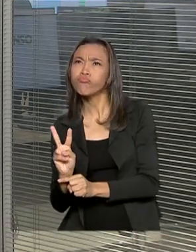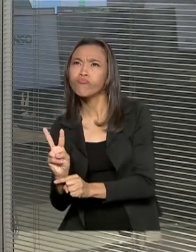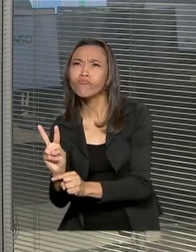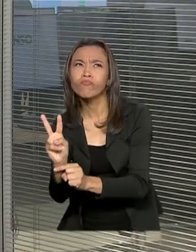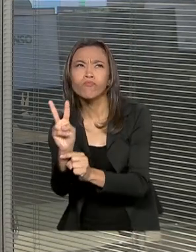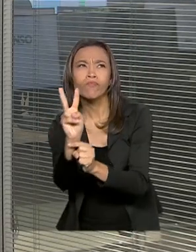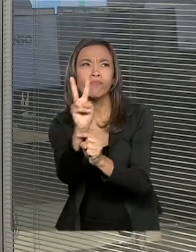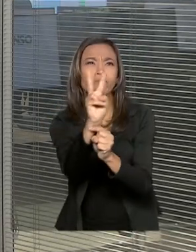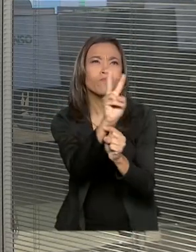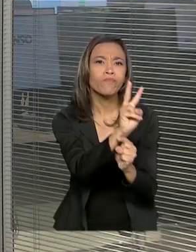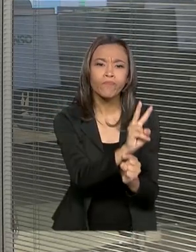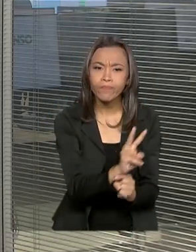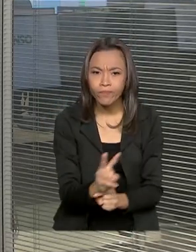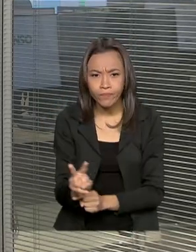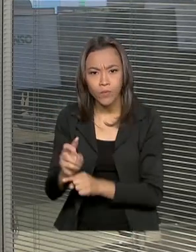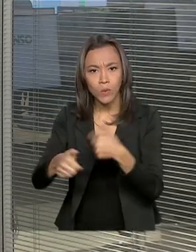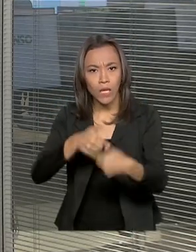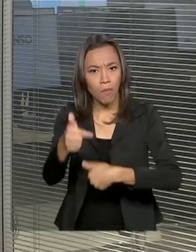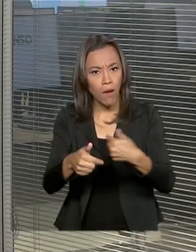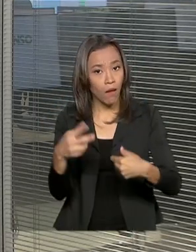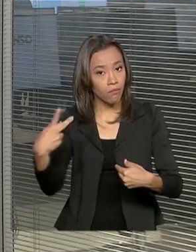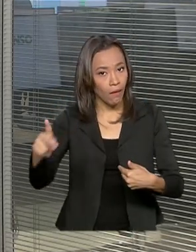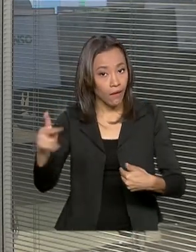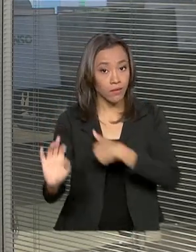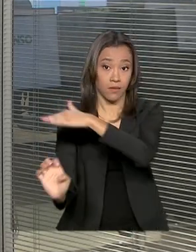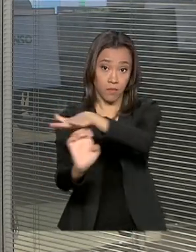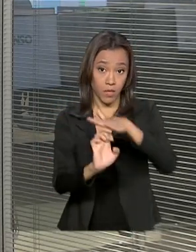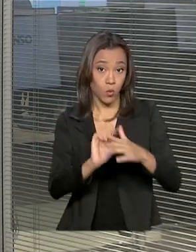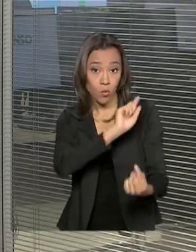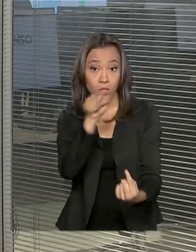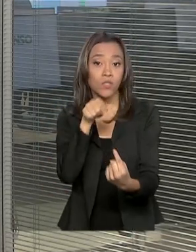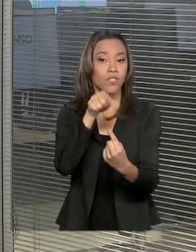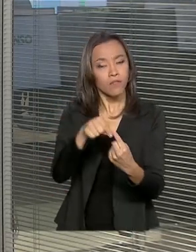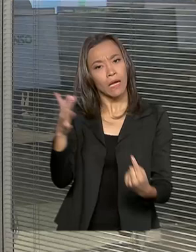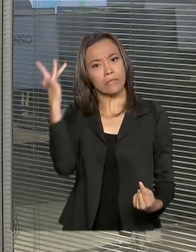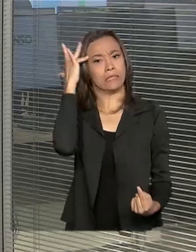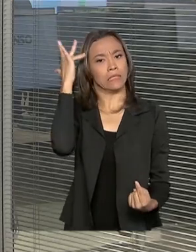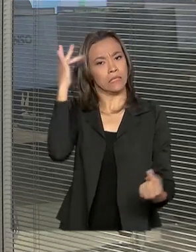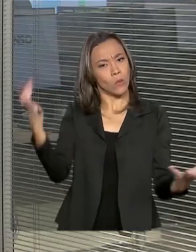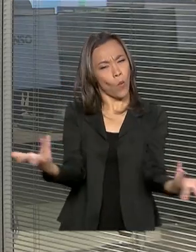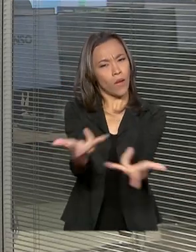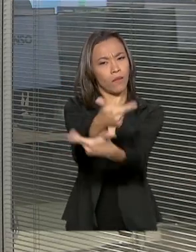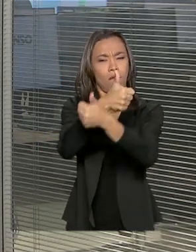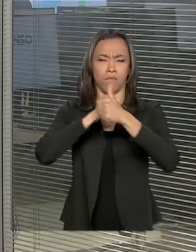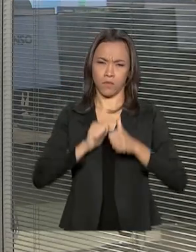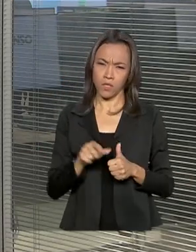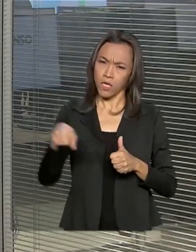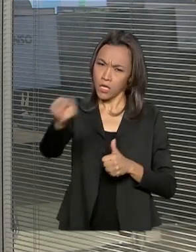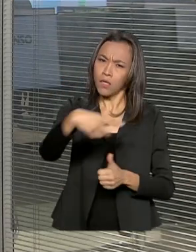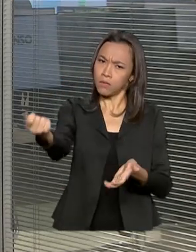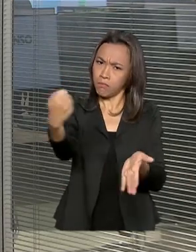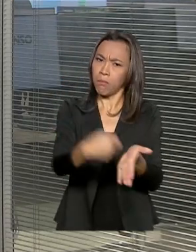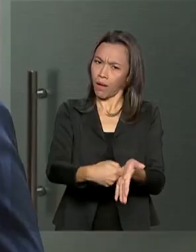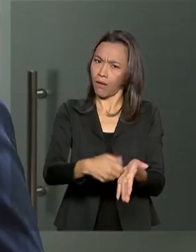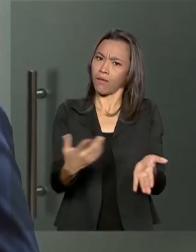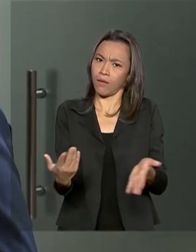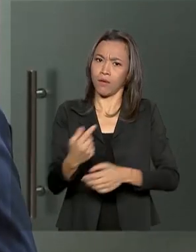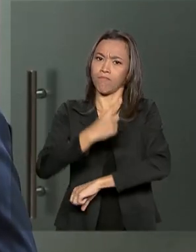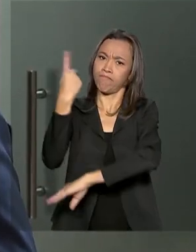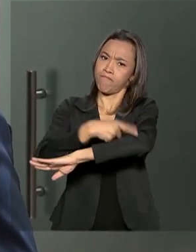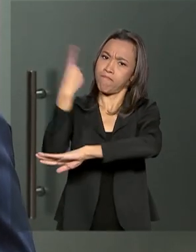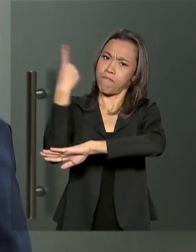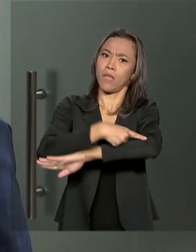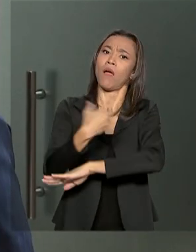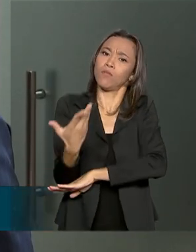empresas. A ideia é garantir a qualidade do serviço prestado ao cidadão, que contribui pagando pedágio. Isso